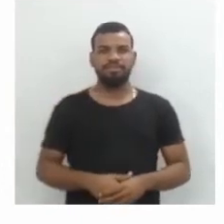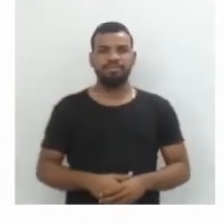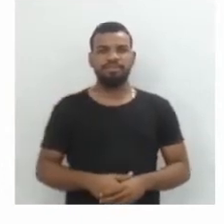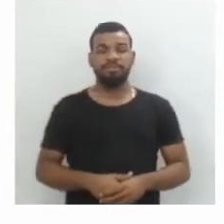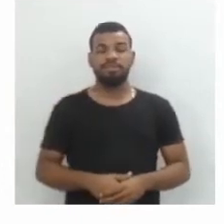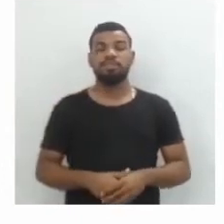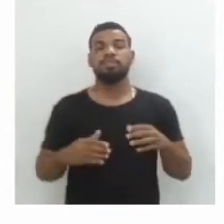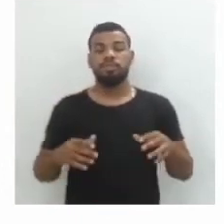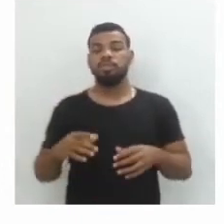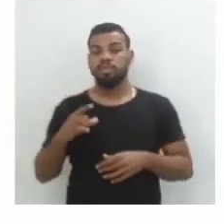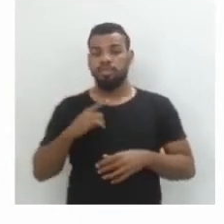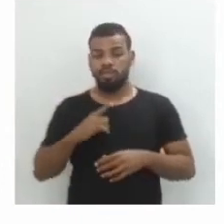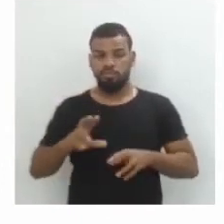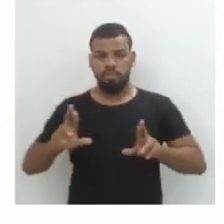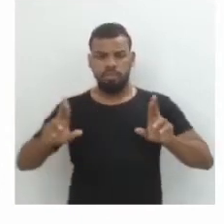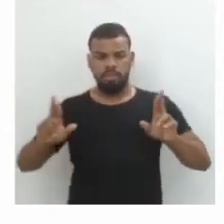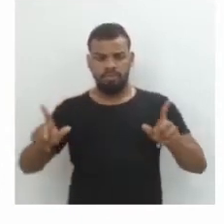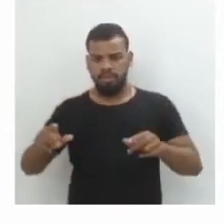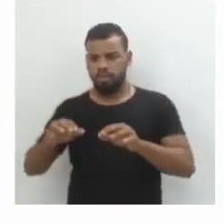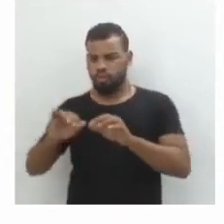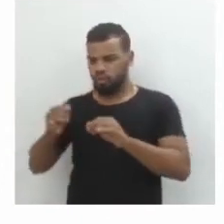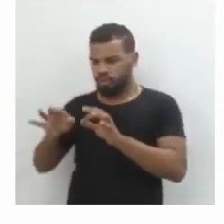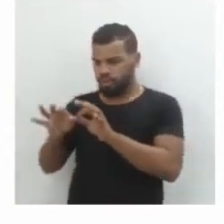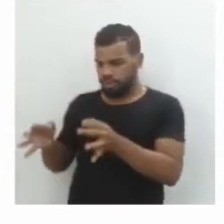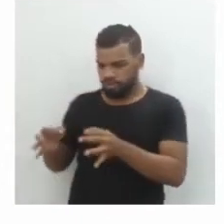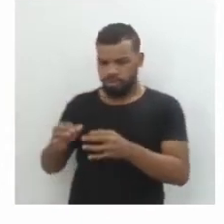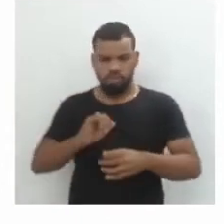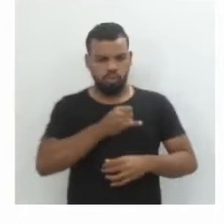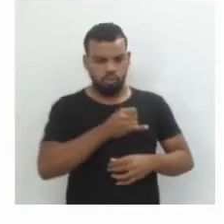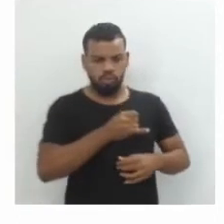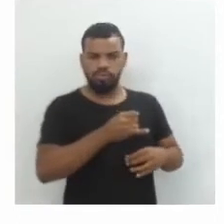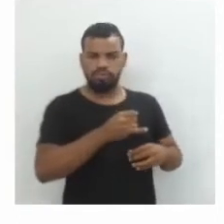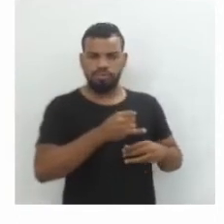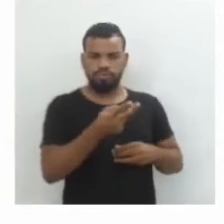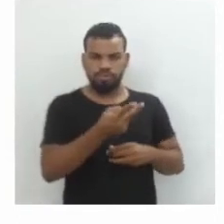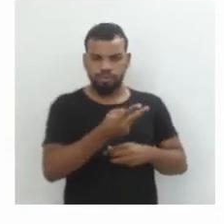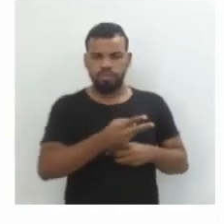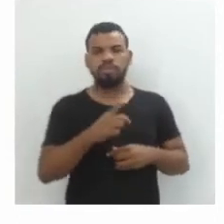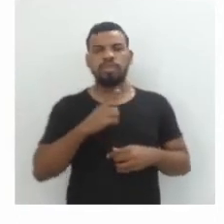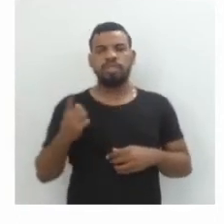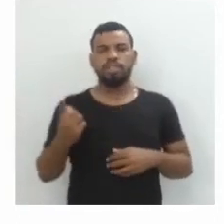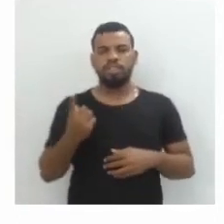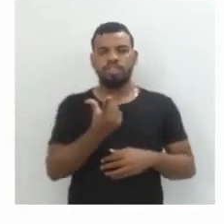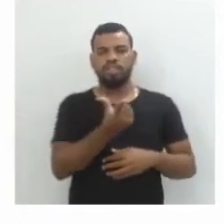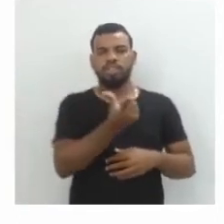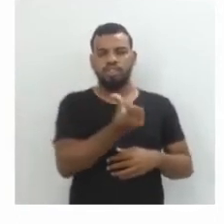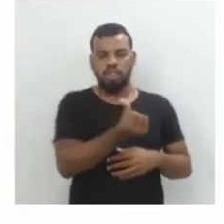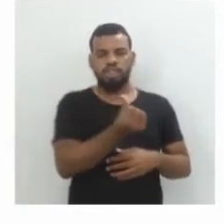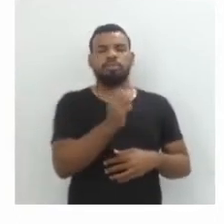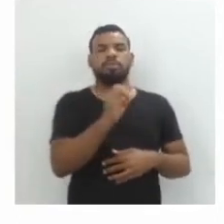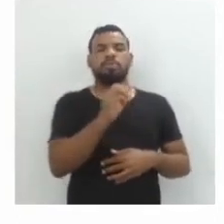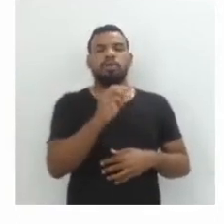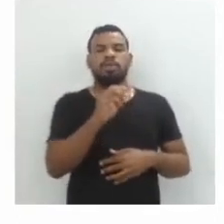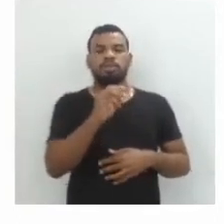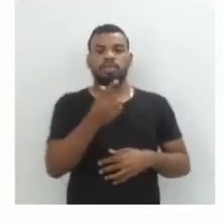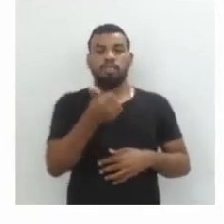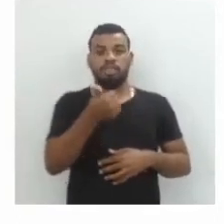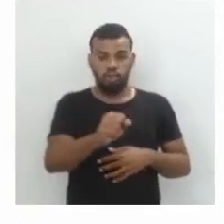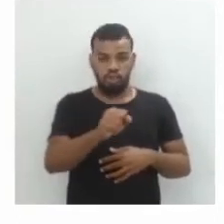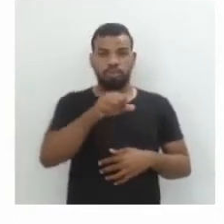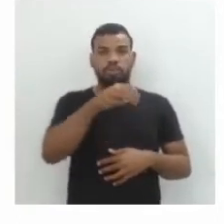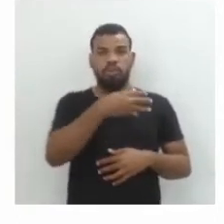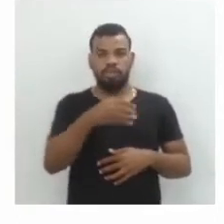a diferença entre o montante utilizando juros simples, que foi R$18.400,00, com o montante utilizando juros